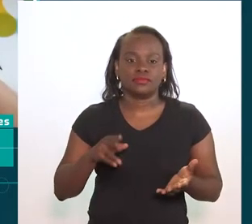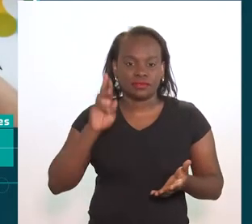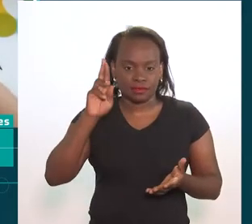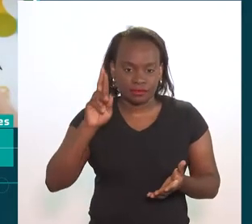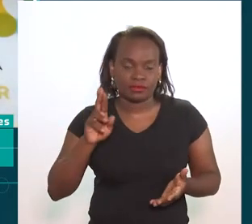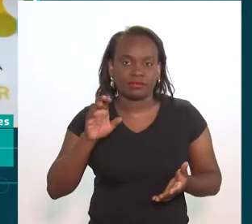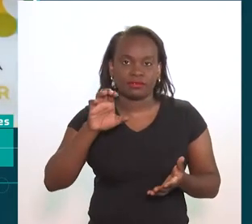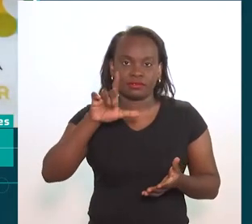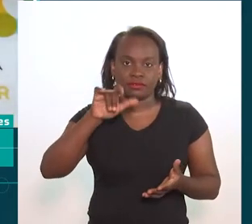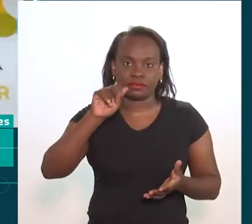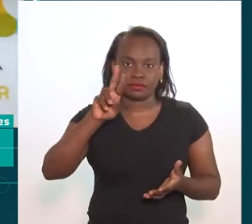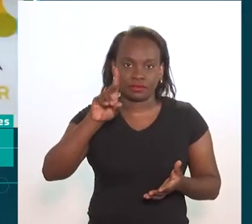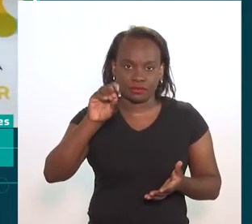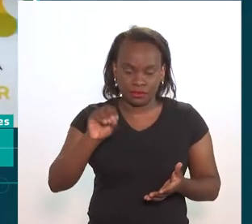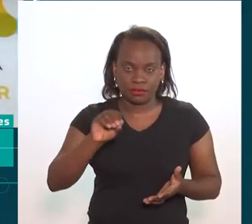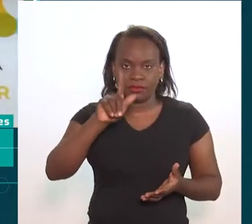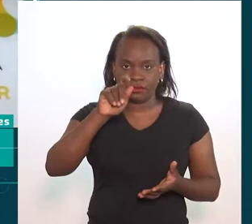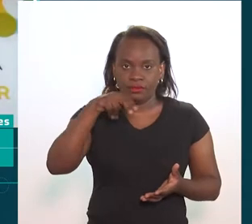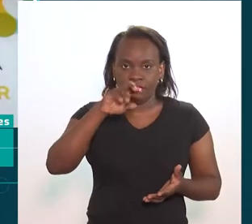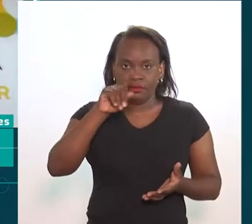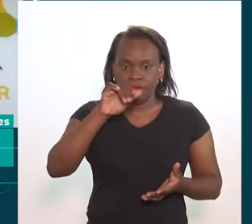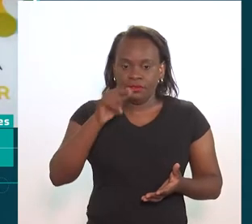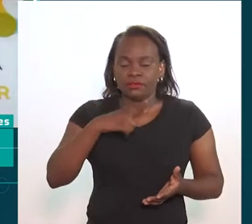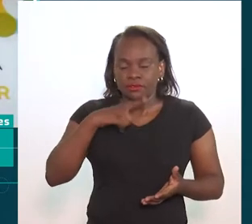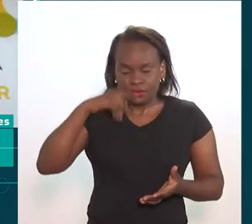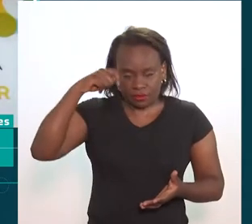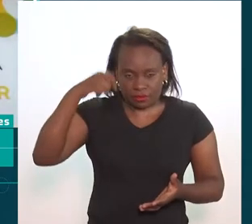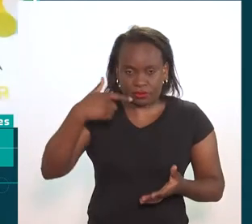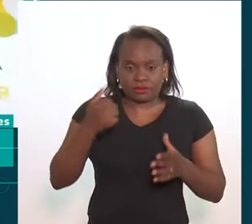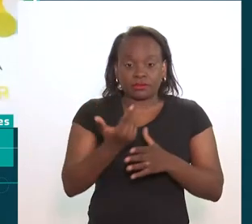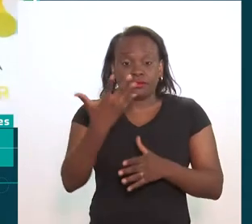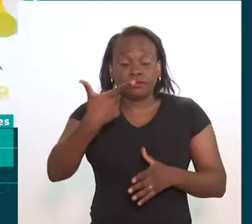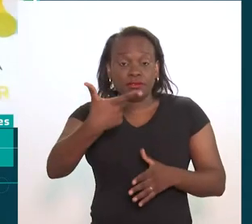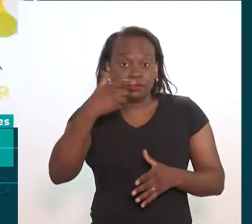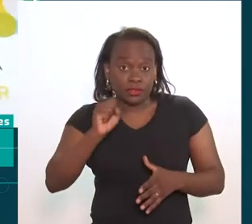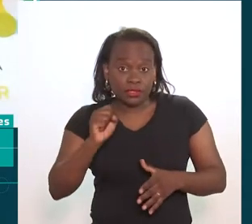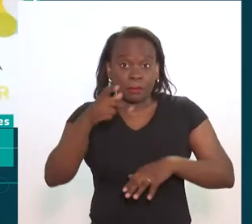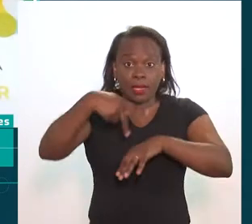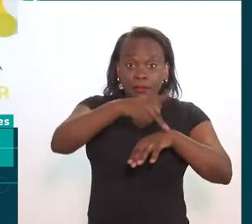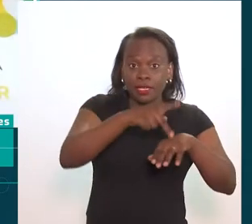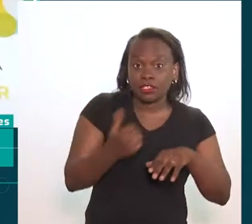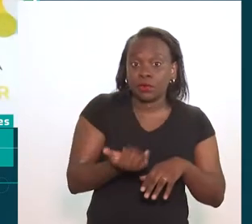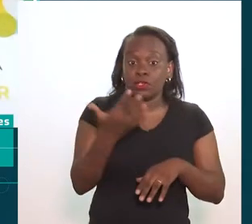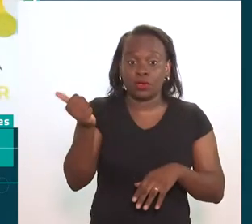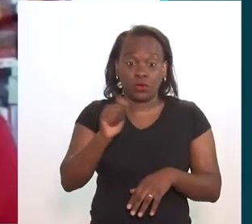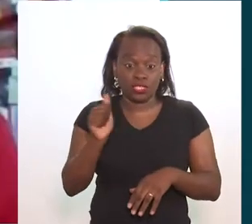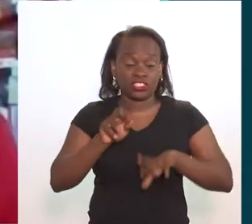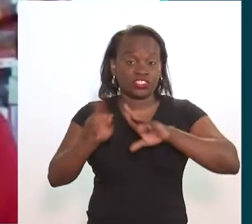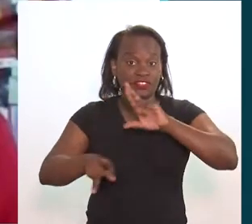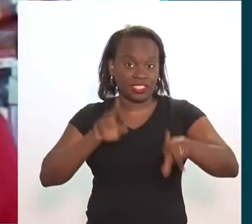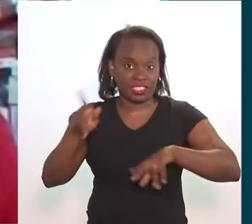dirigido pelo Claudio Torres Gonzaga. Esse espetáculo tem 28 atrizes de 11 países diferentes.